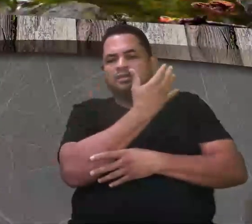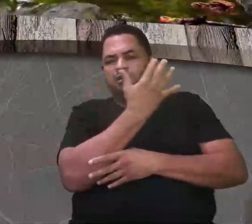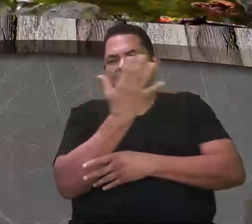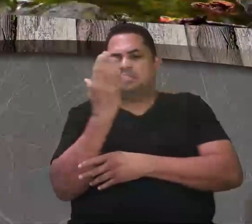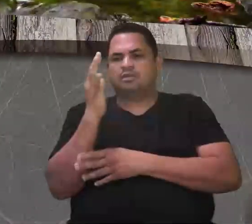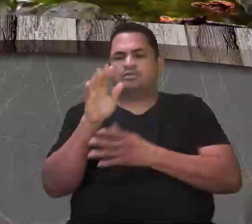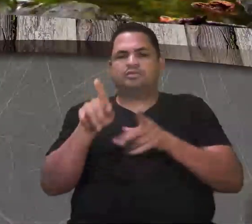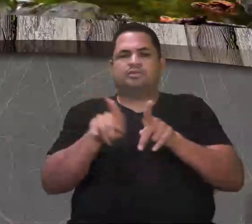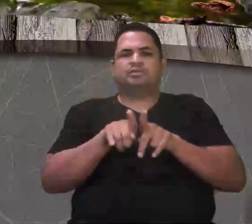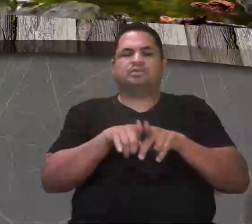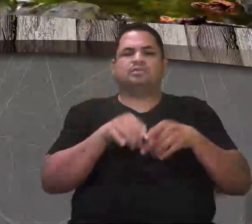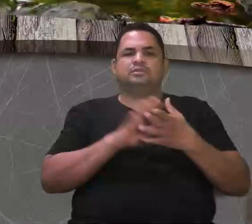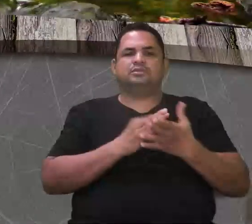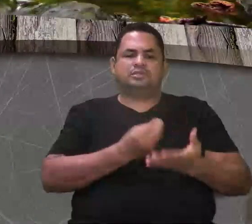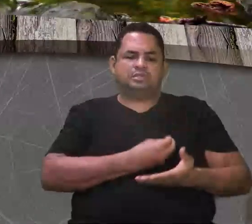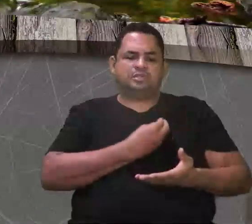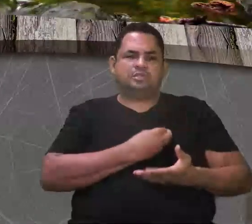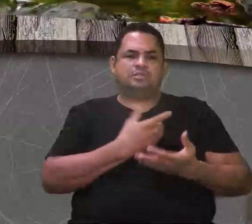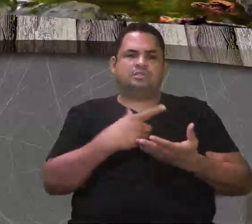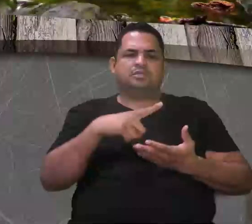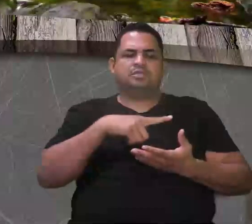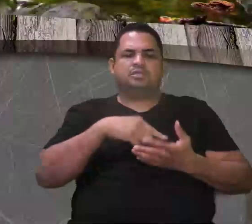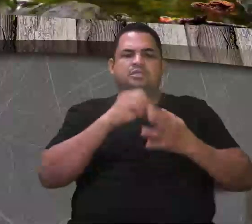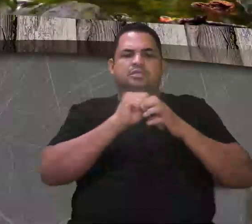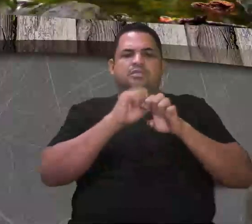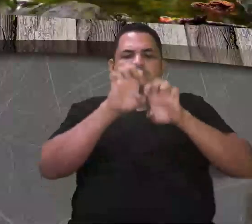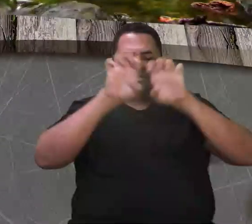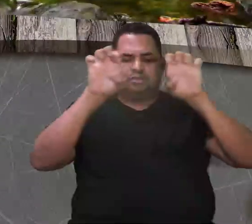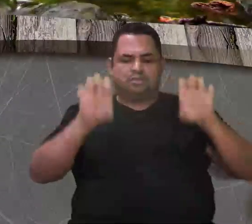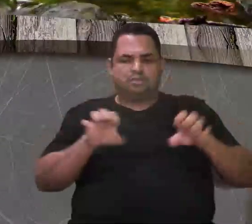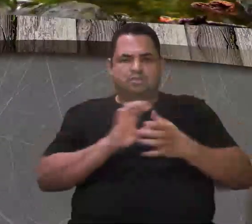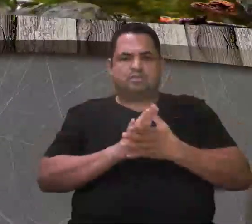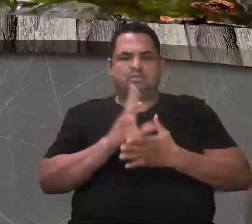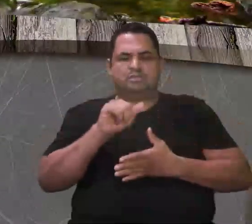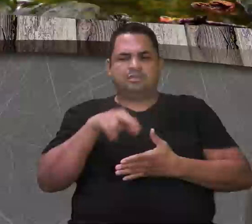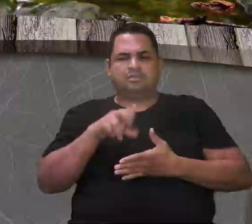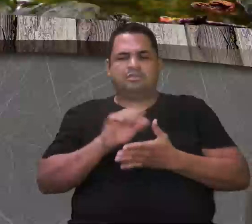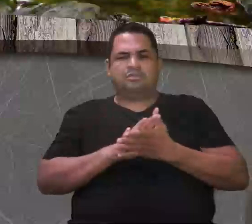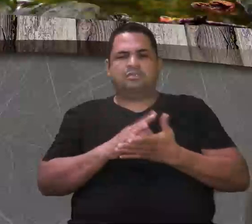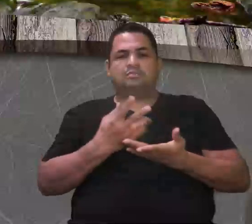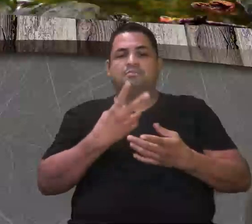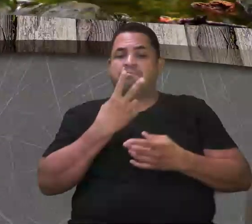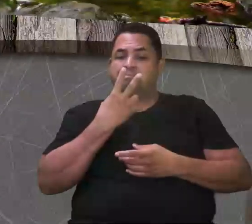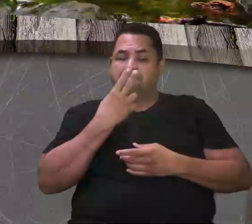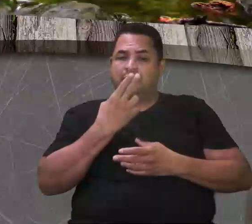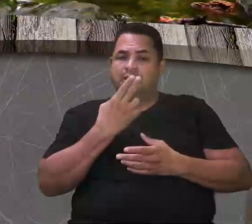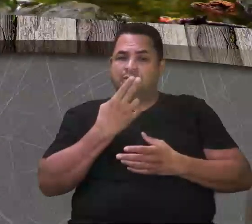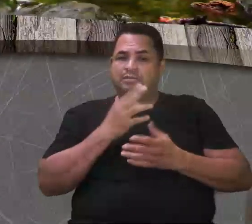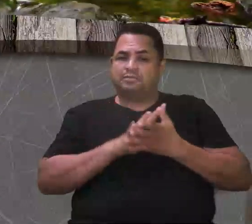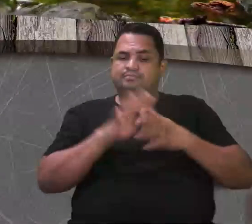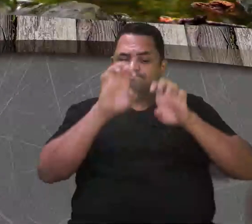árvores, esses organismos eles vão ter estruturas análogos com semelhanças